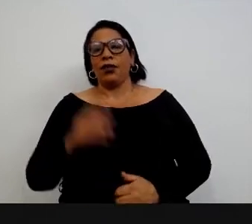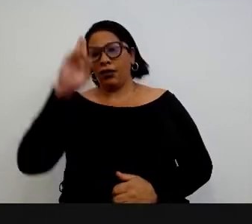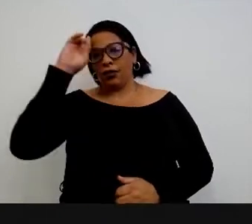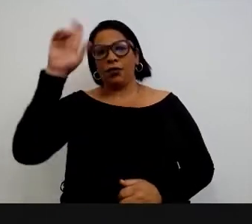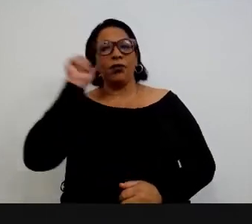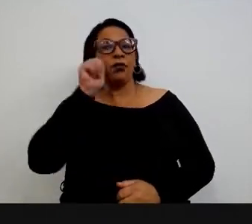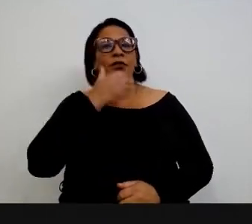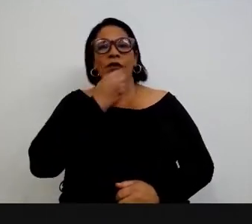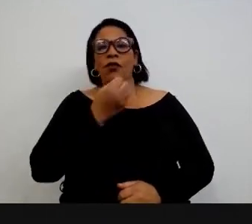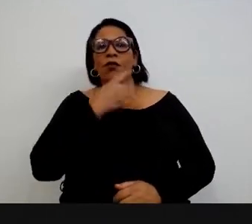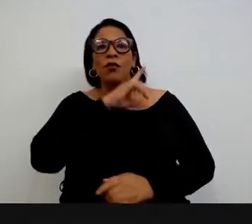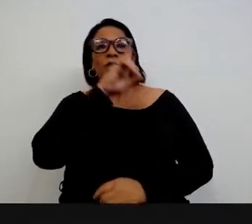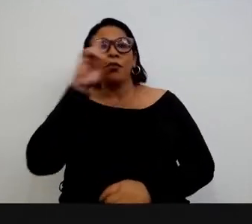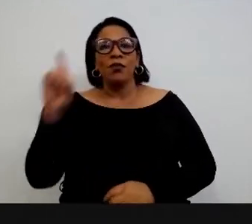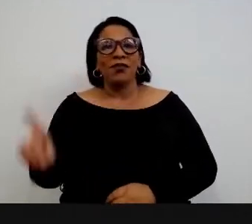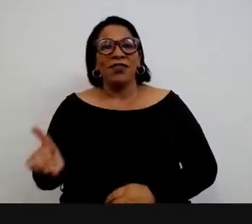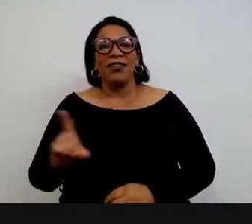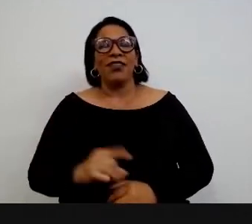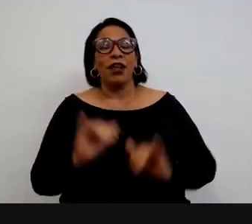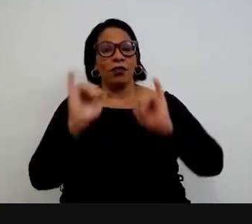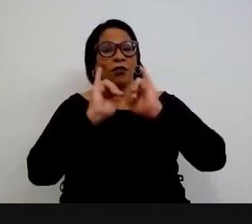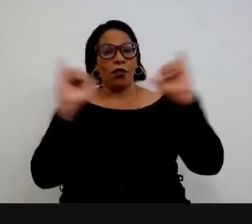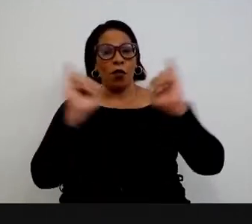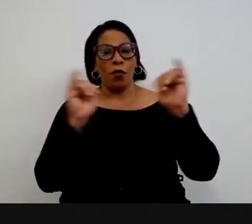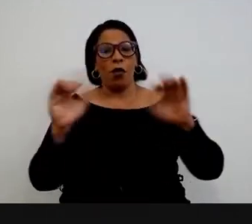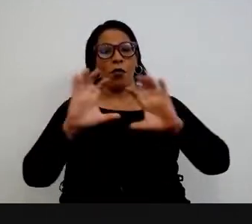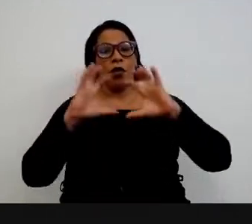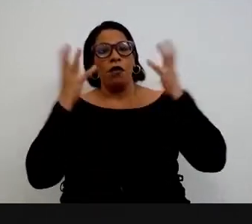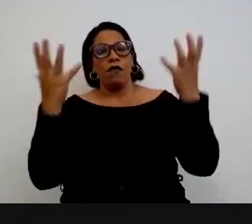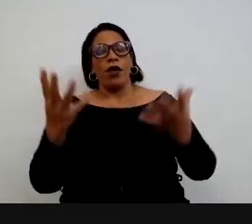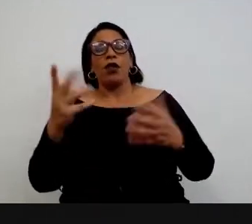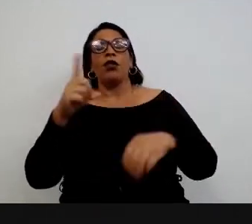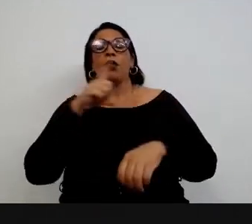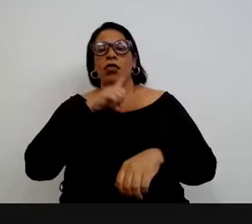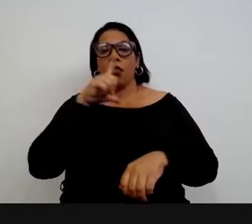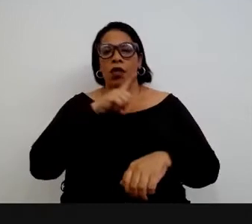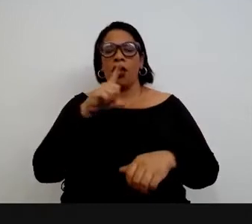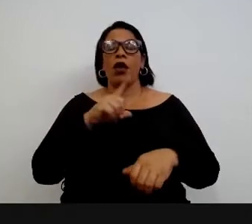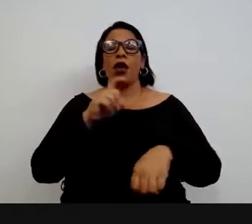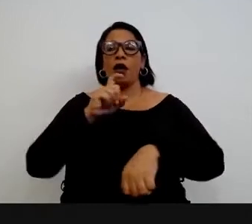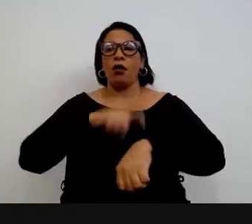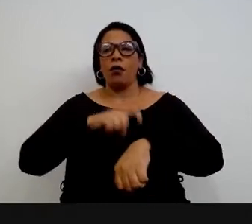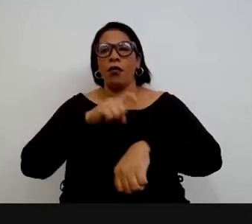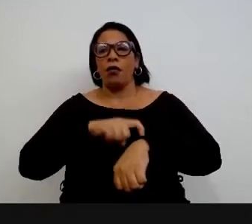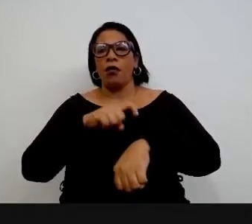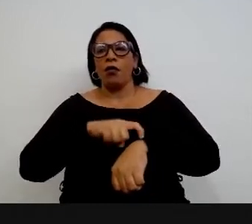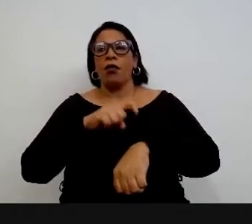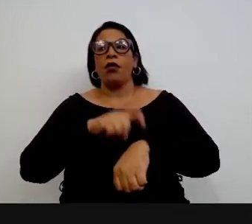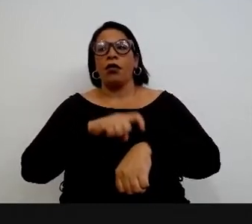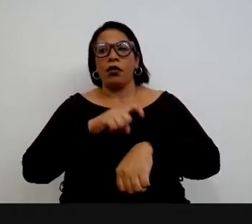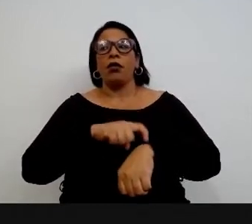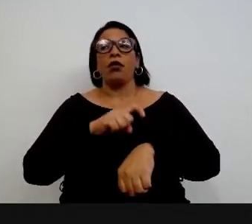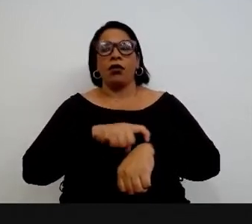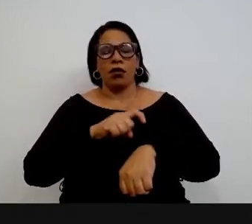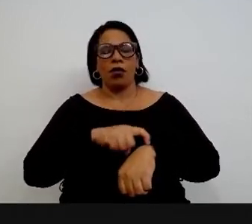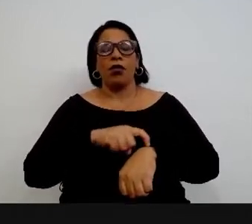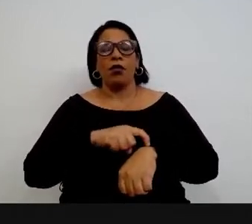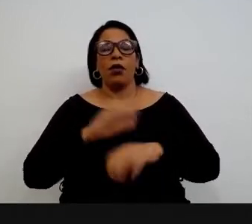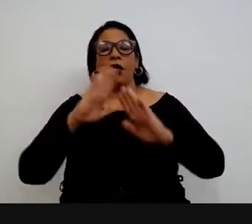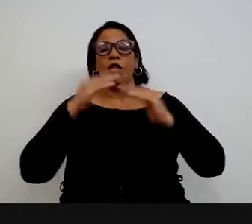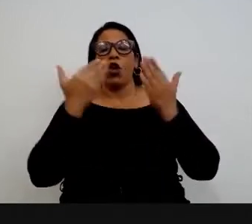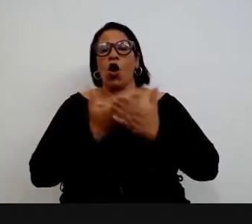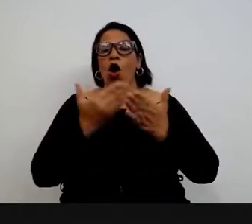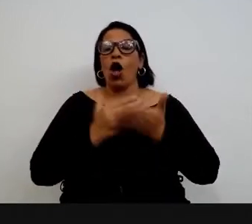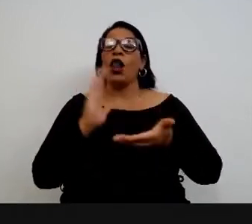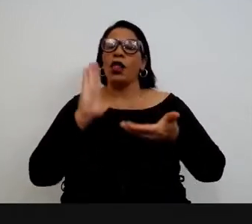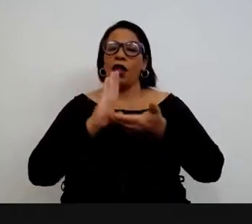Senhoras e senhores, bom dia. Informamos que este evento está sendo transmitido em tempo real pelo canal do YouTube da Escola da Câmara